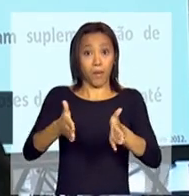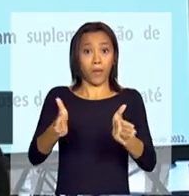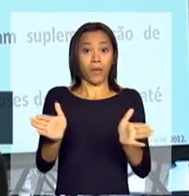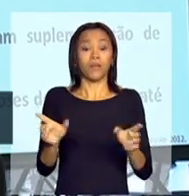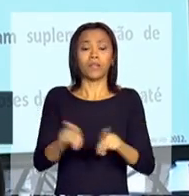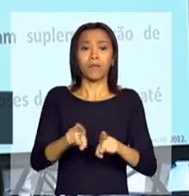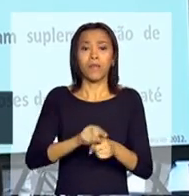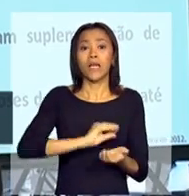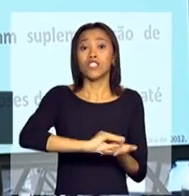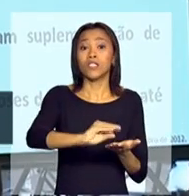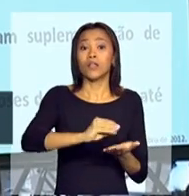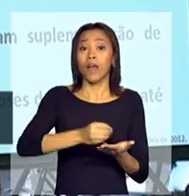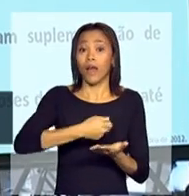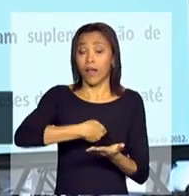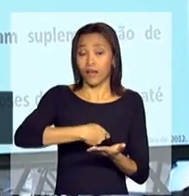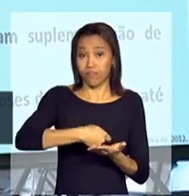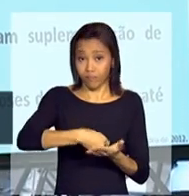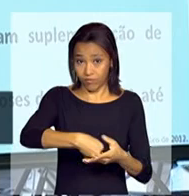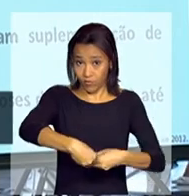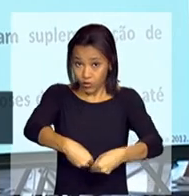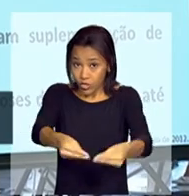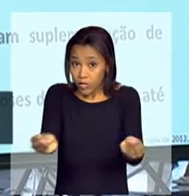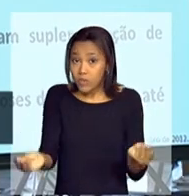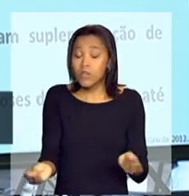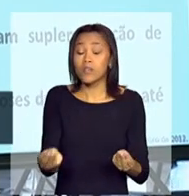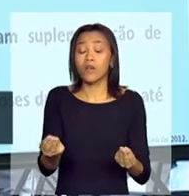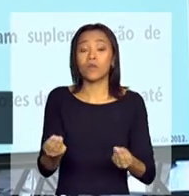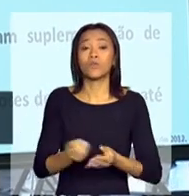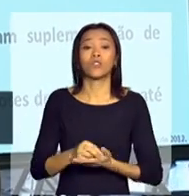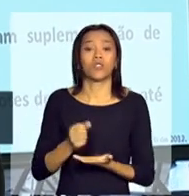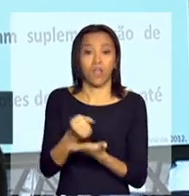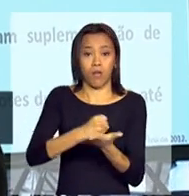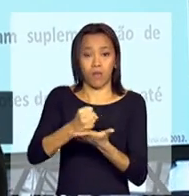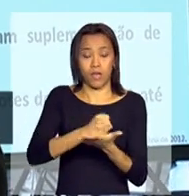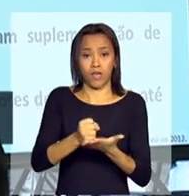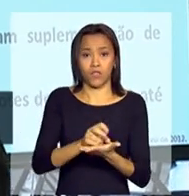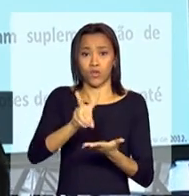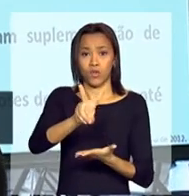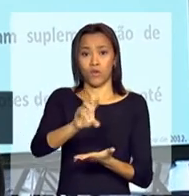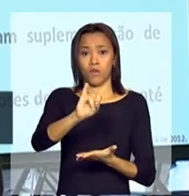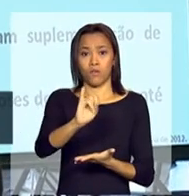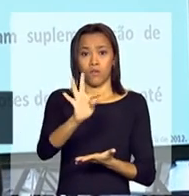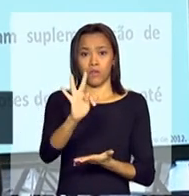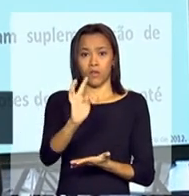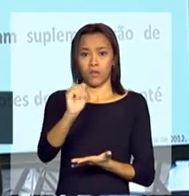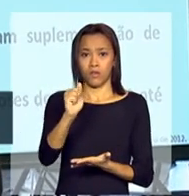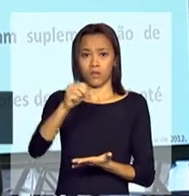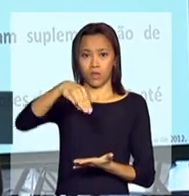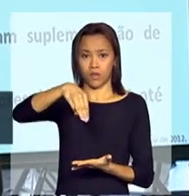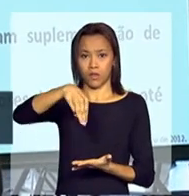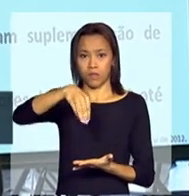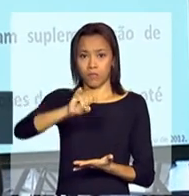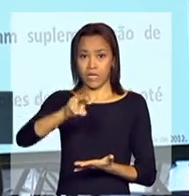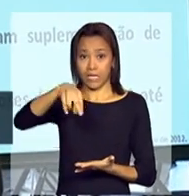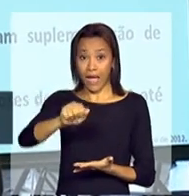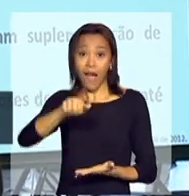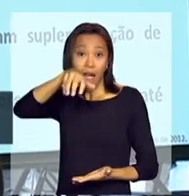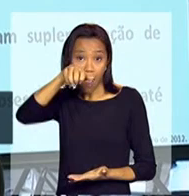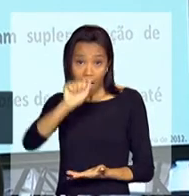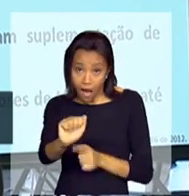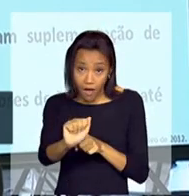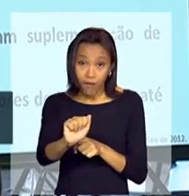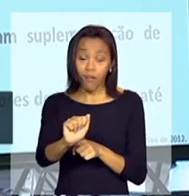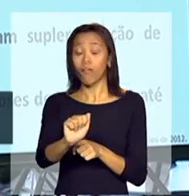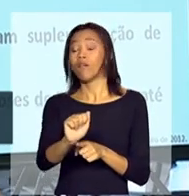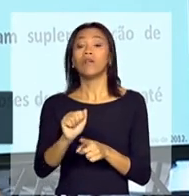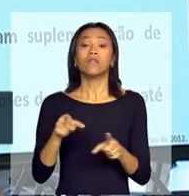distribuição de vitamina A nas campanhas de vacinação, com isso, reduzindo muito a exposição das nossas crianças